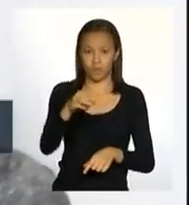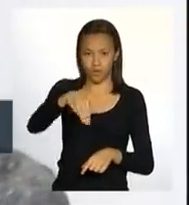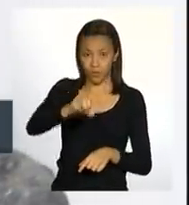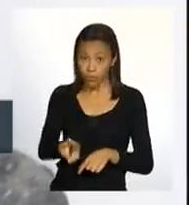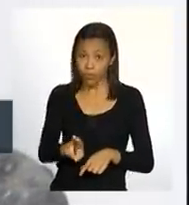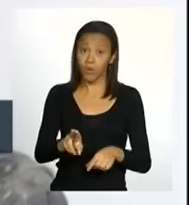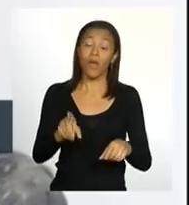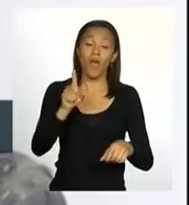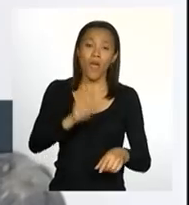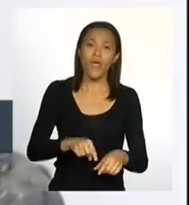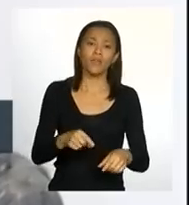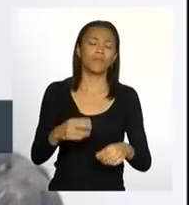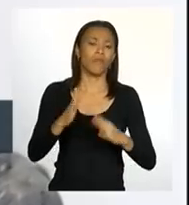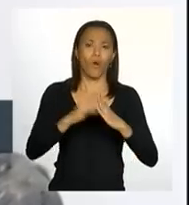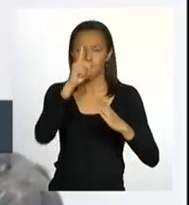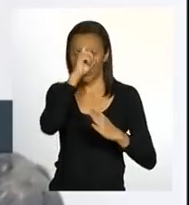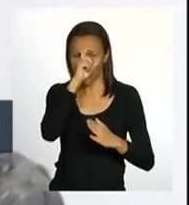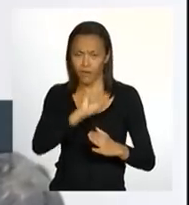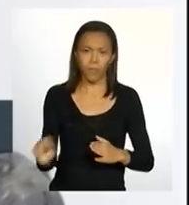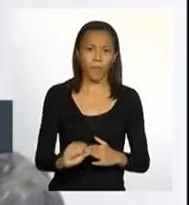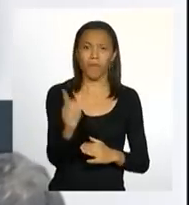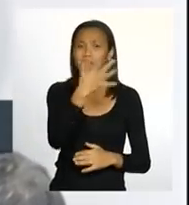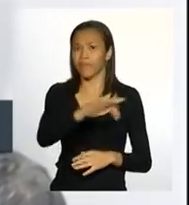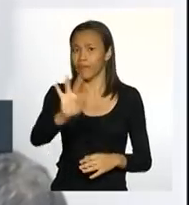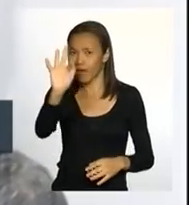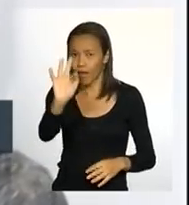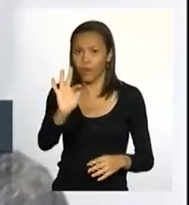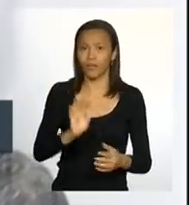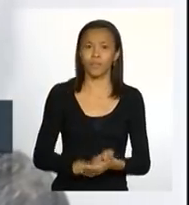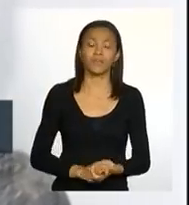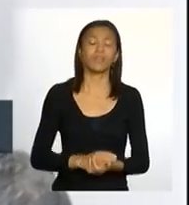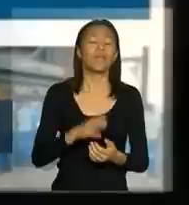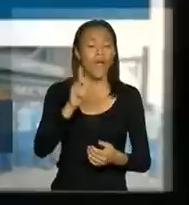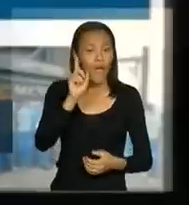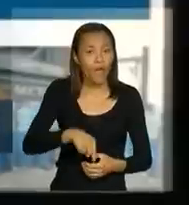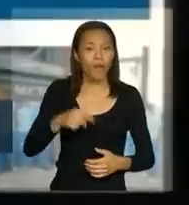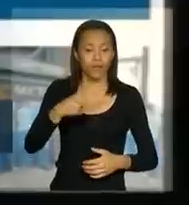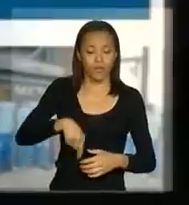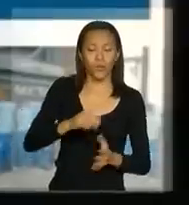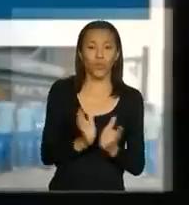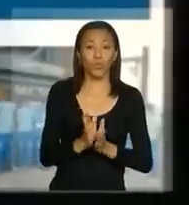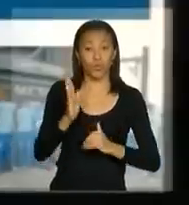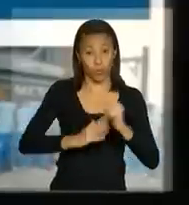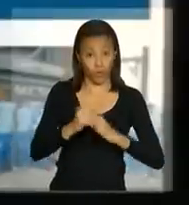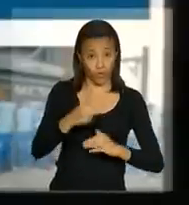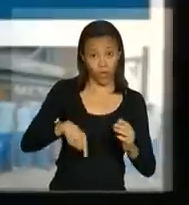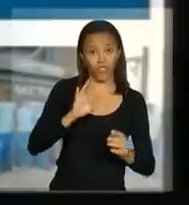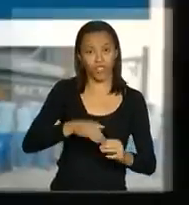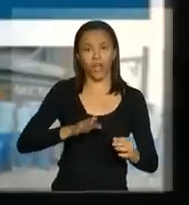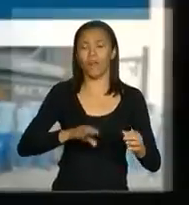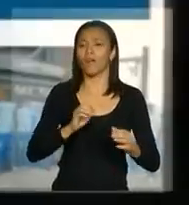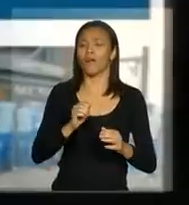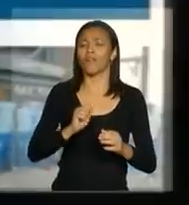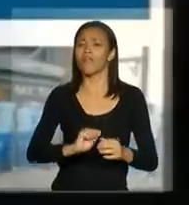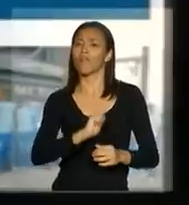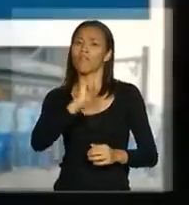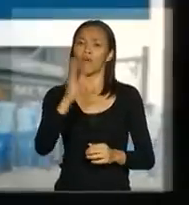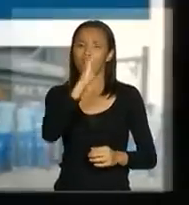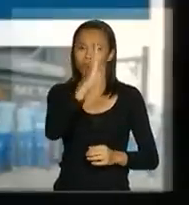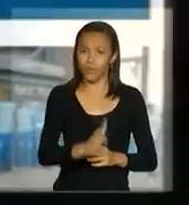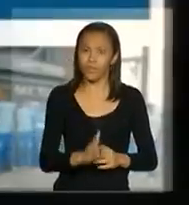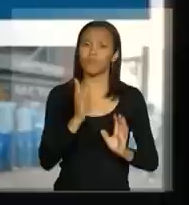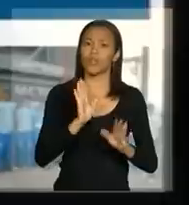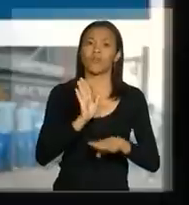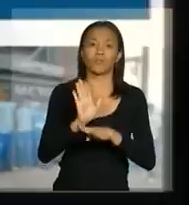hospitais federais, como o Grupo Hospitalar Conceição, são profissionais que já passaram pela Haiti, passaram por situações das missões ao longo de